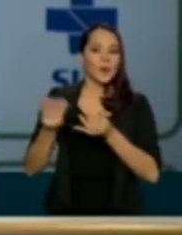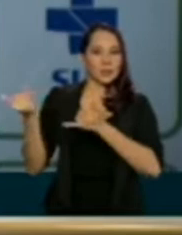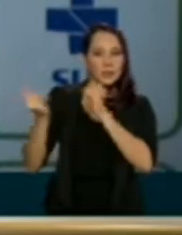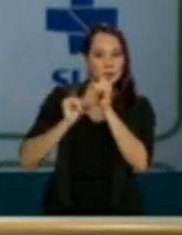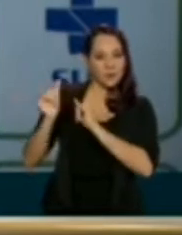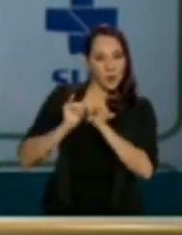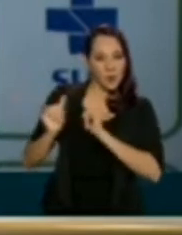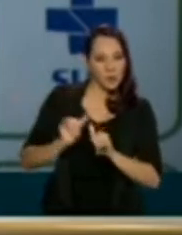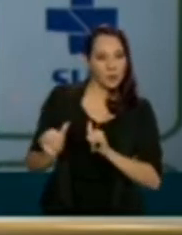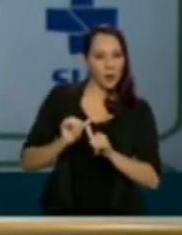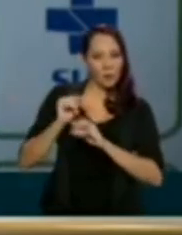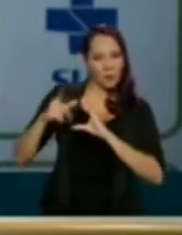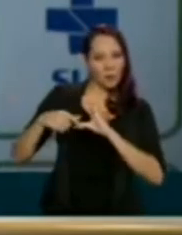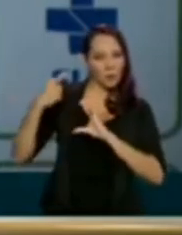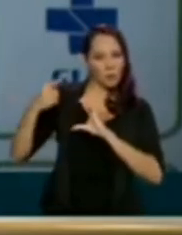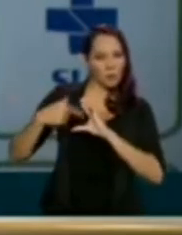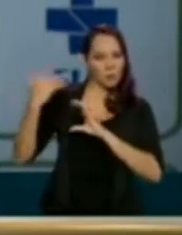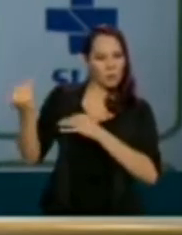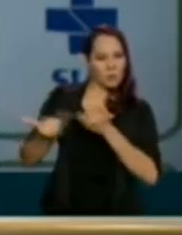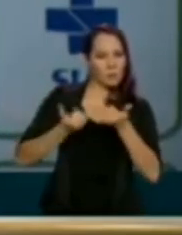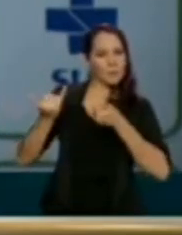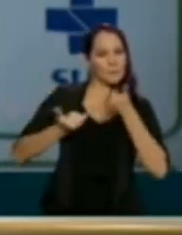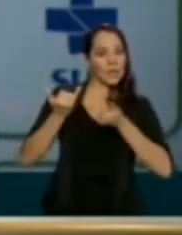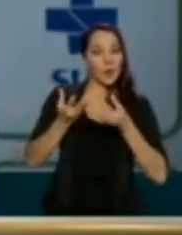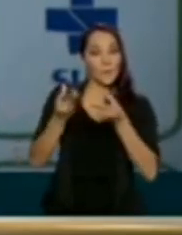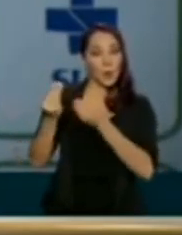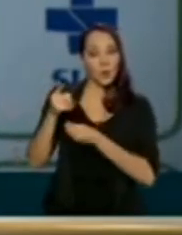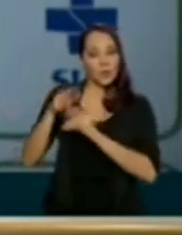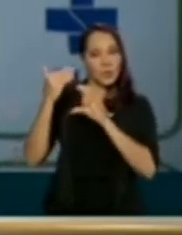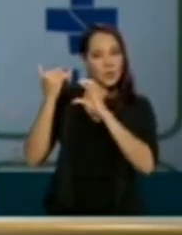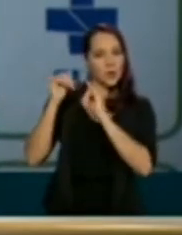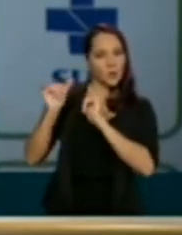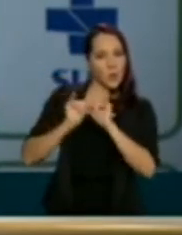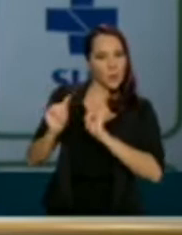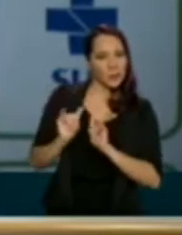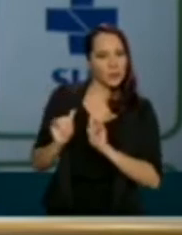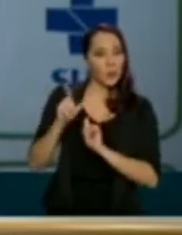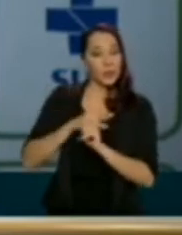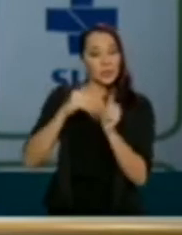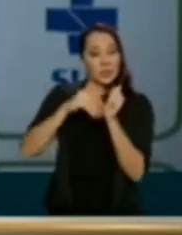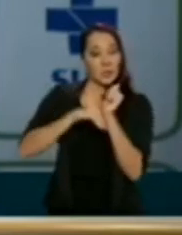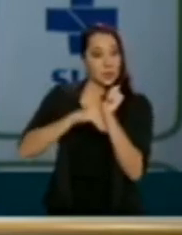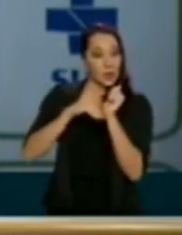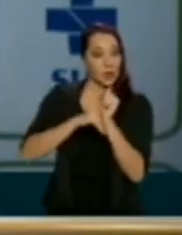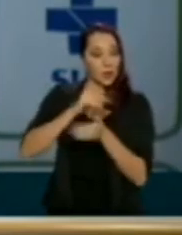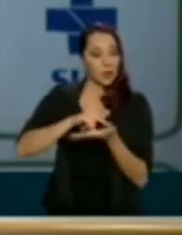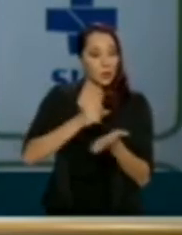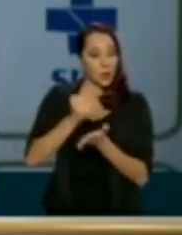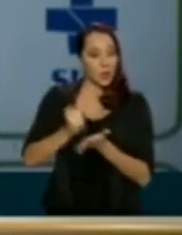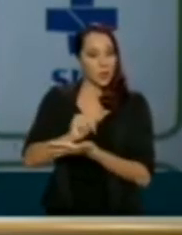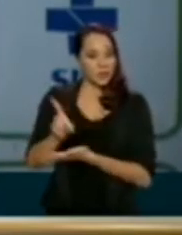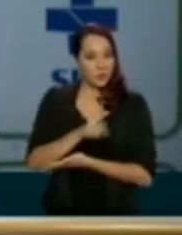forem sendo gerados. Muitos desses dados ainda estão sobre sigilos de contratos de